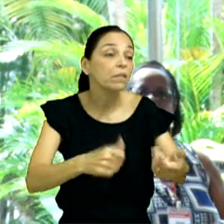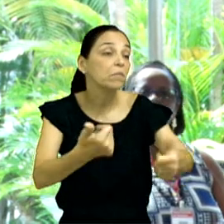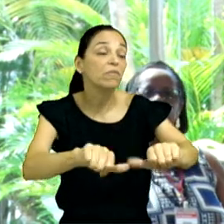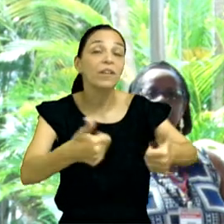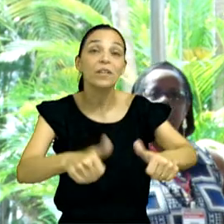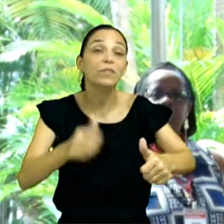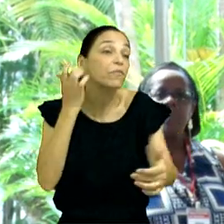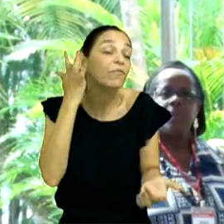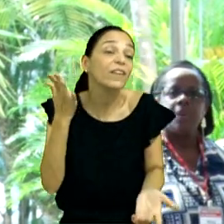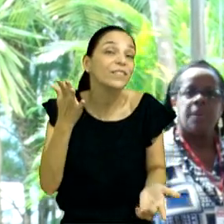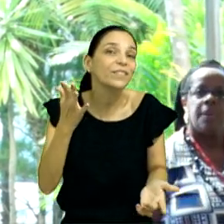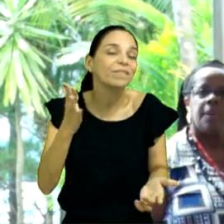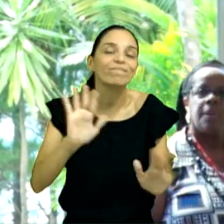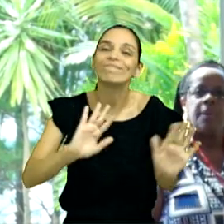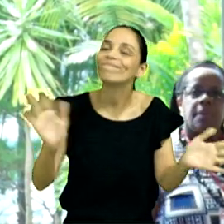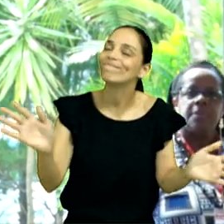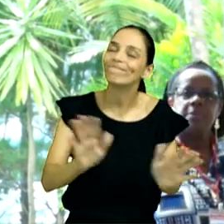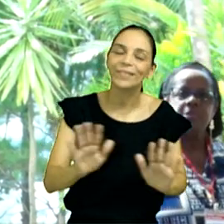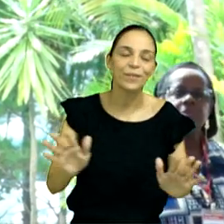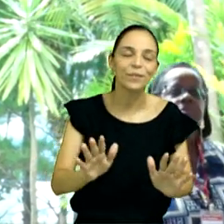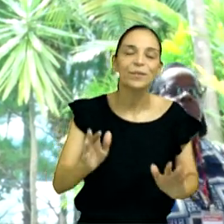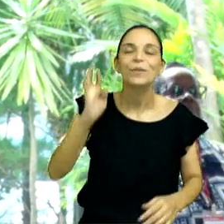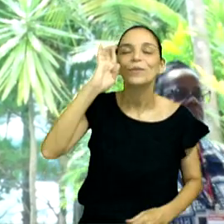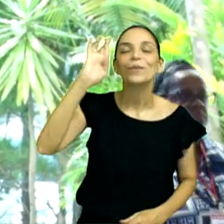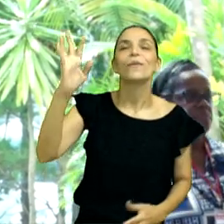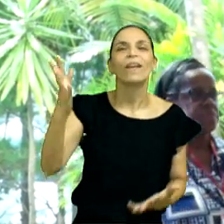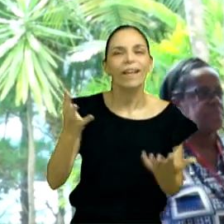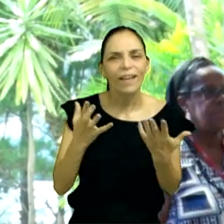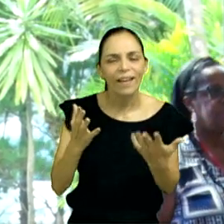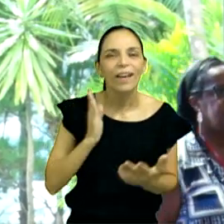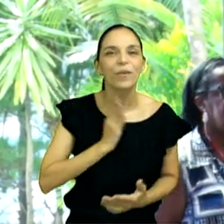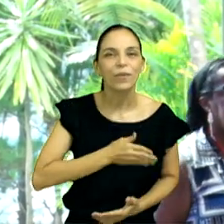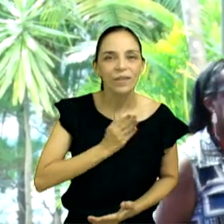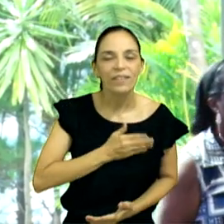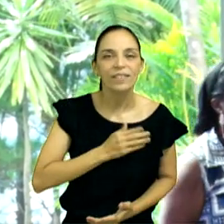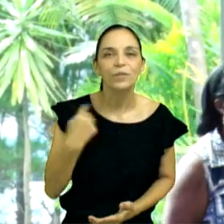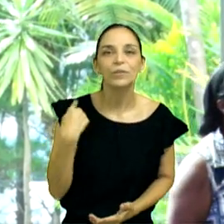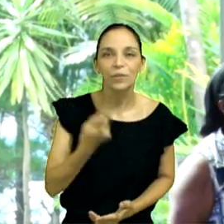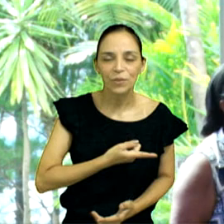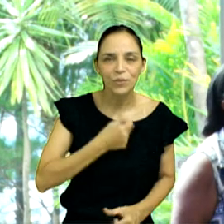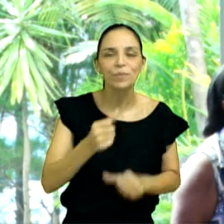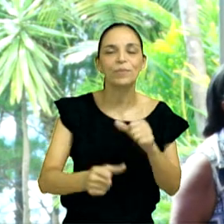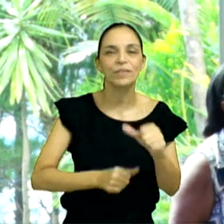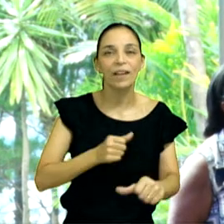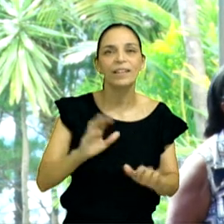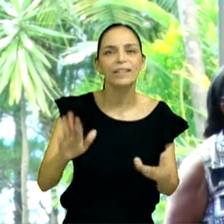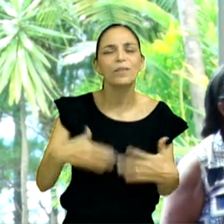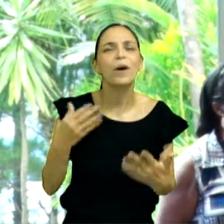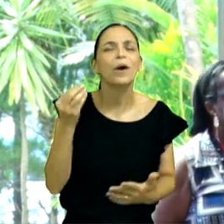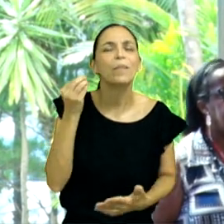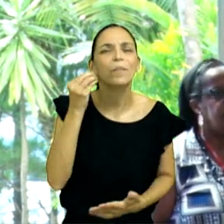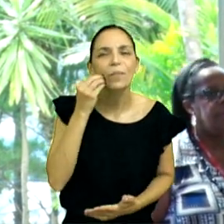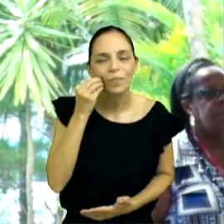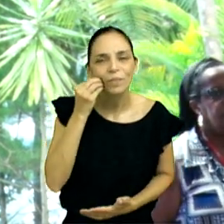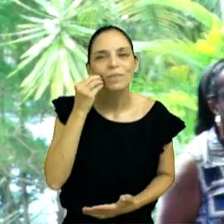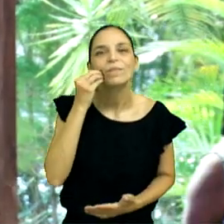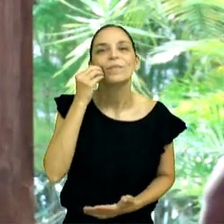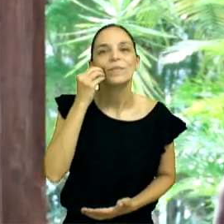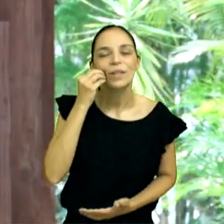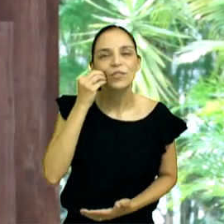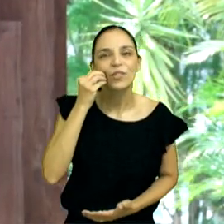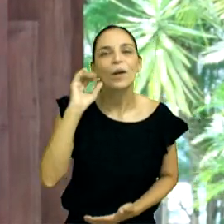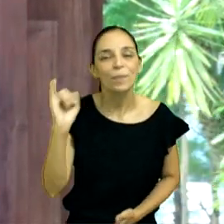o Senhor quer mudar o nosso coração, amado, aproveite bem as oportunidades que ele te dá, em nome de Jesus,